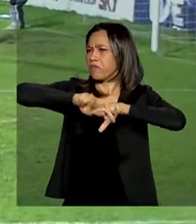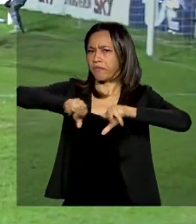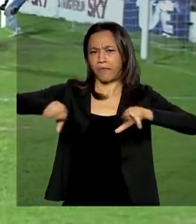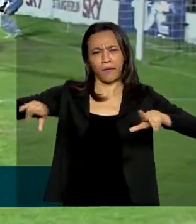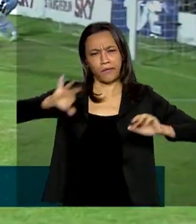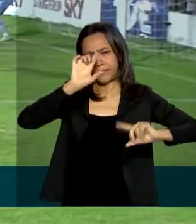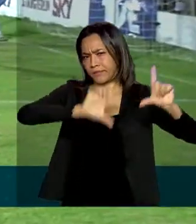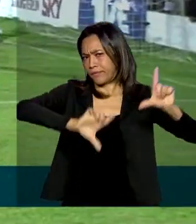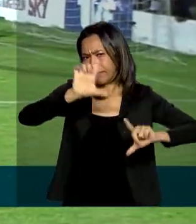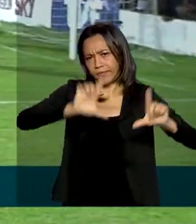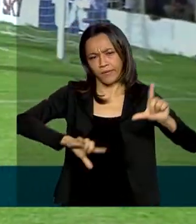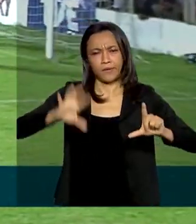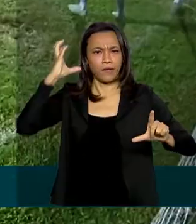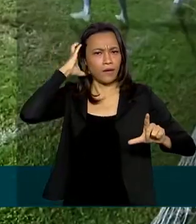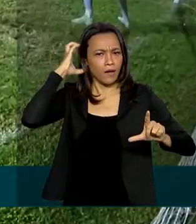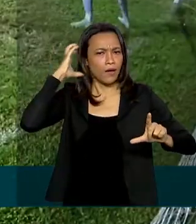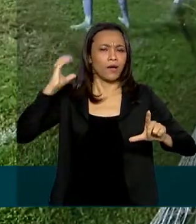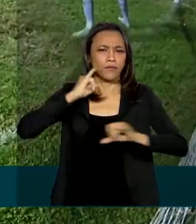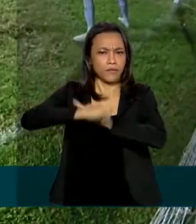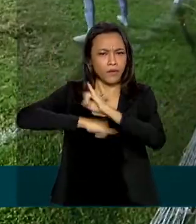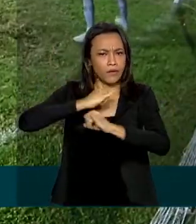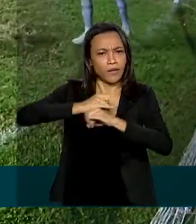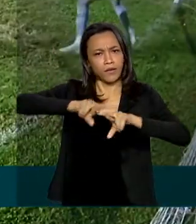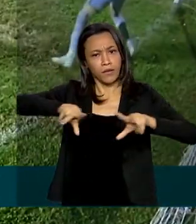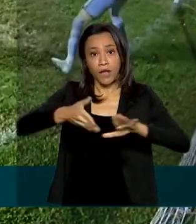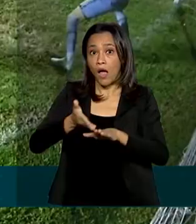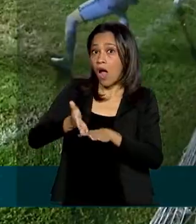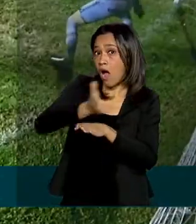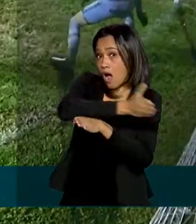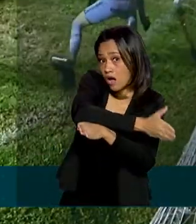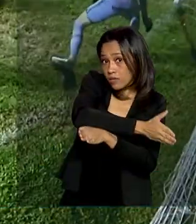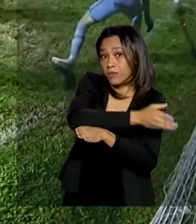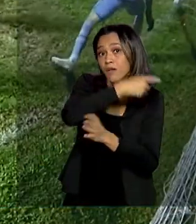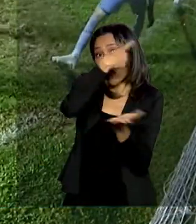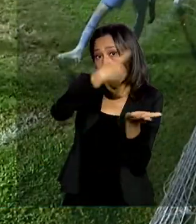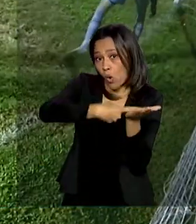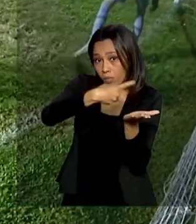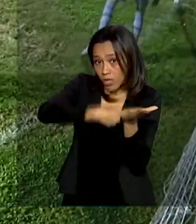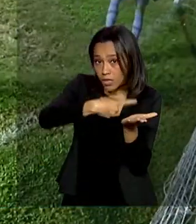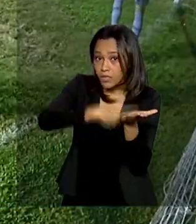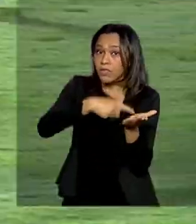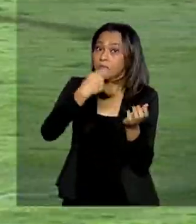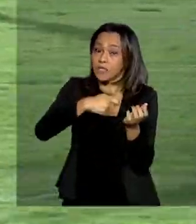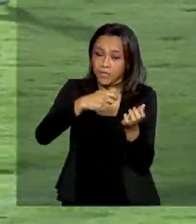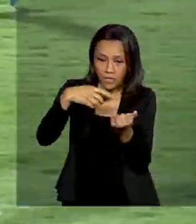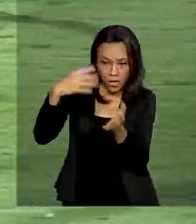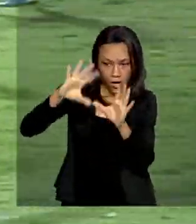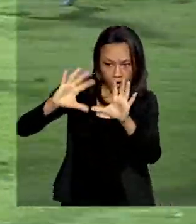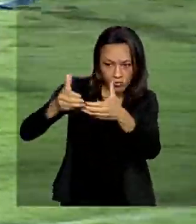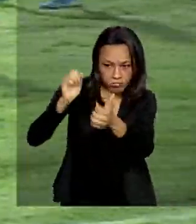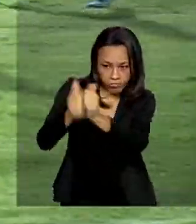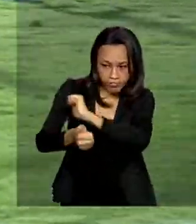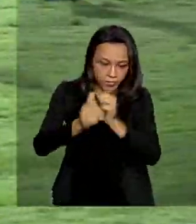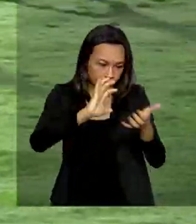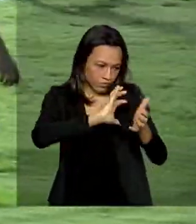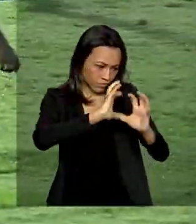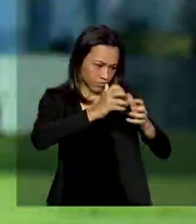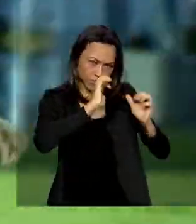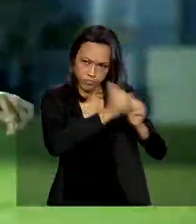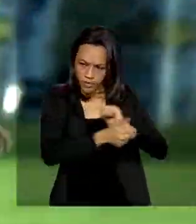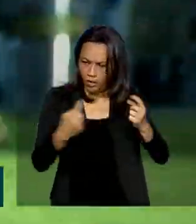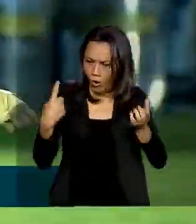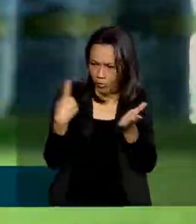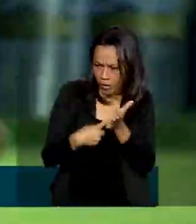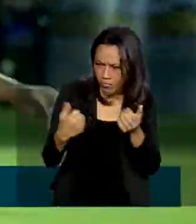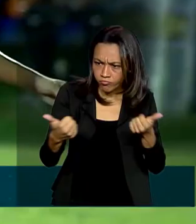TV, rádio e internet. Antes, a combinação teria que ser feita com os dois times. Além disso, 5%